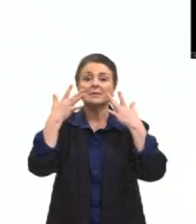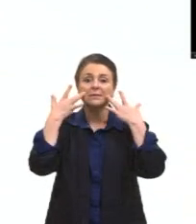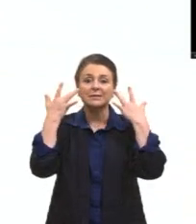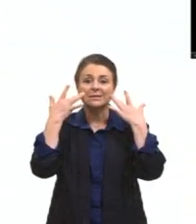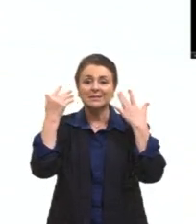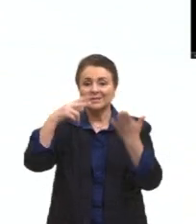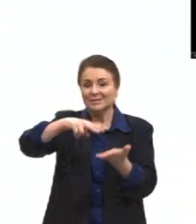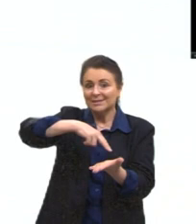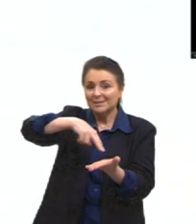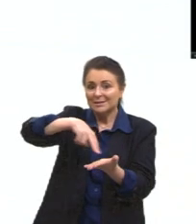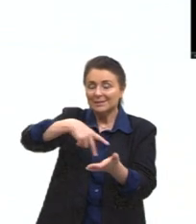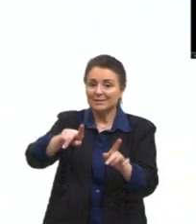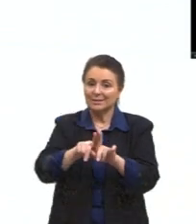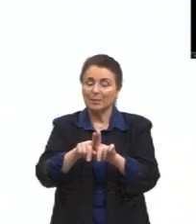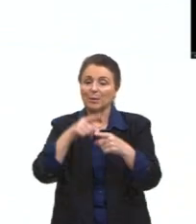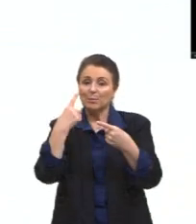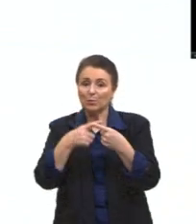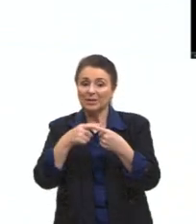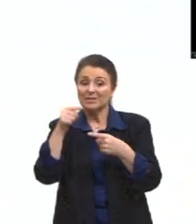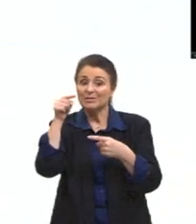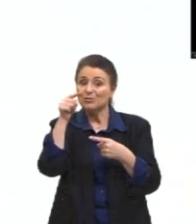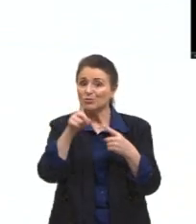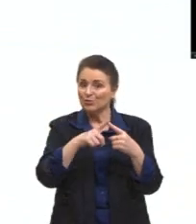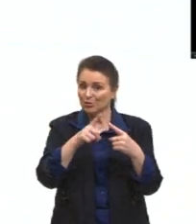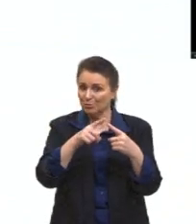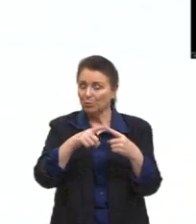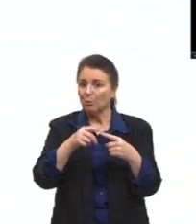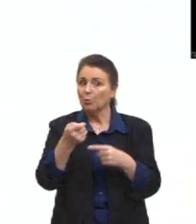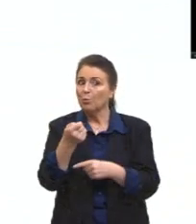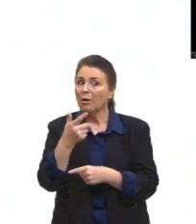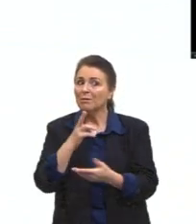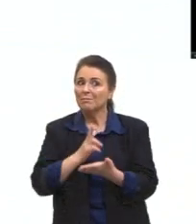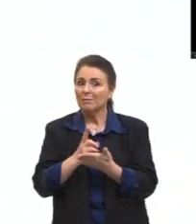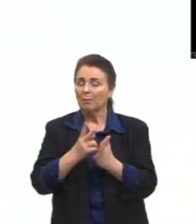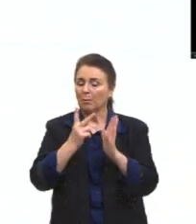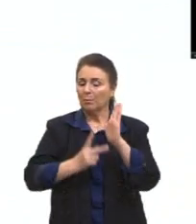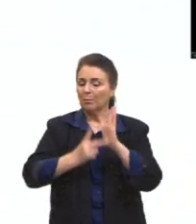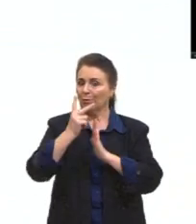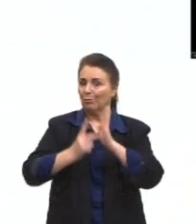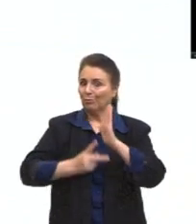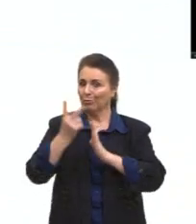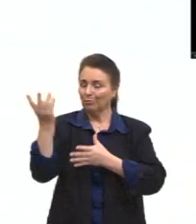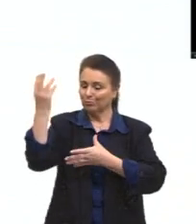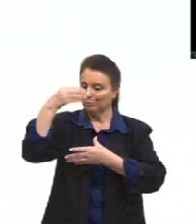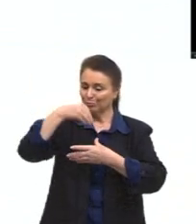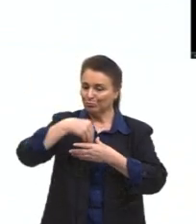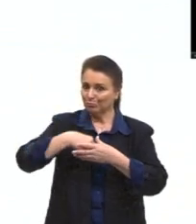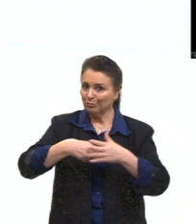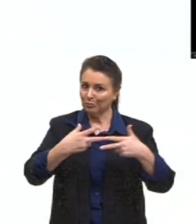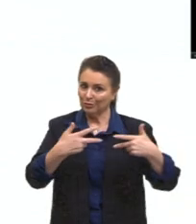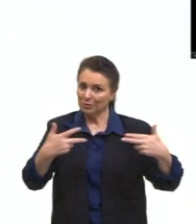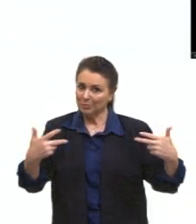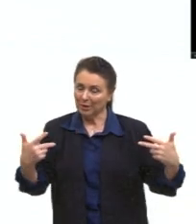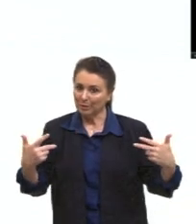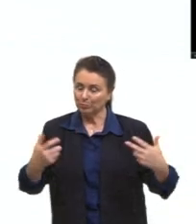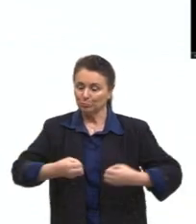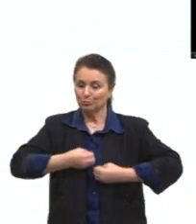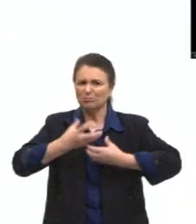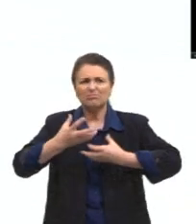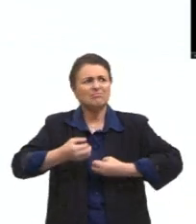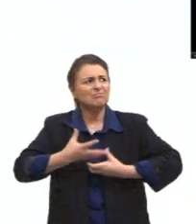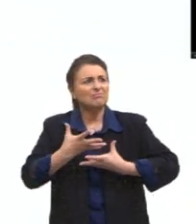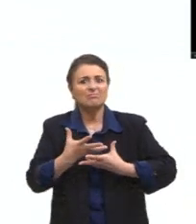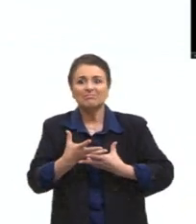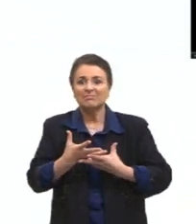dança também, porque nesse tipo de obra, quase sempre planejada, incorpora-se algum elemento de espontaneidade ou